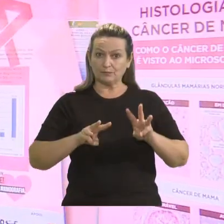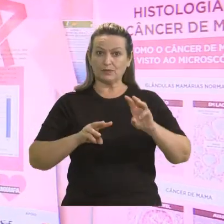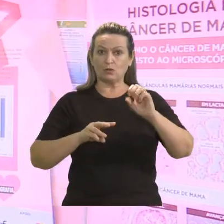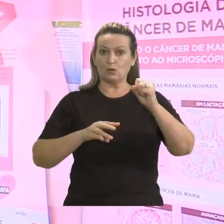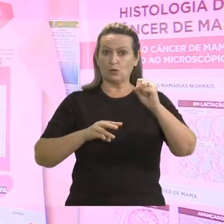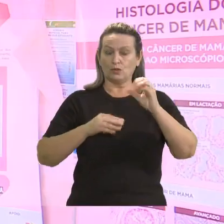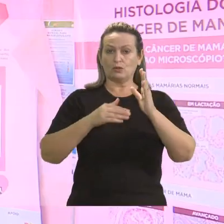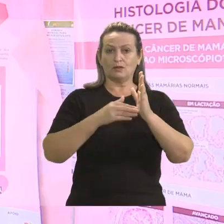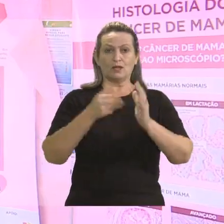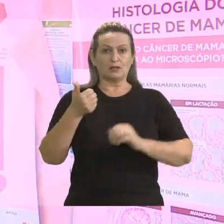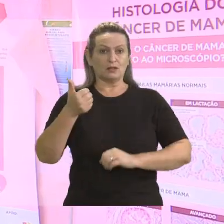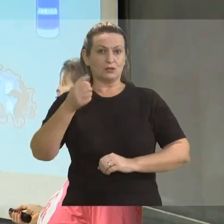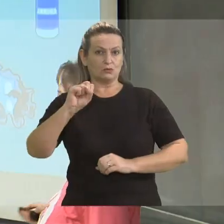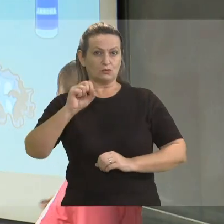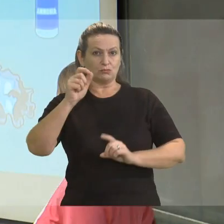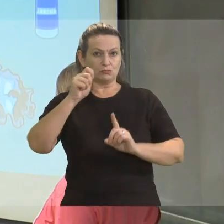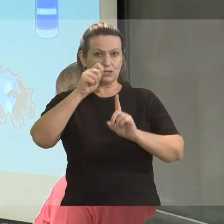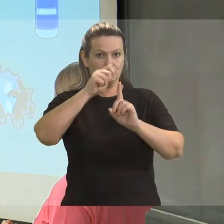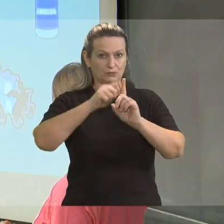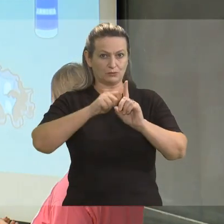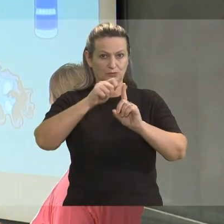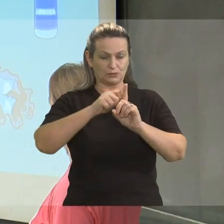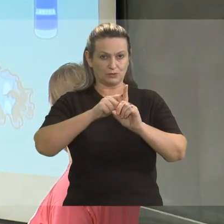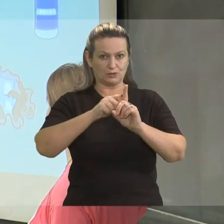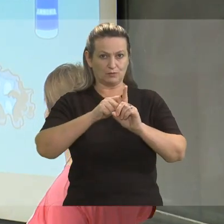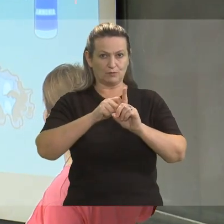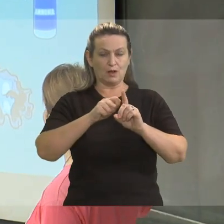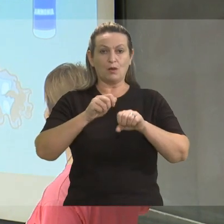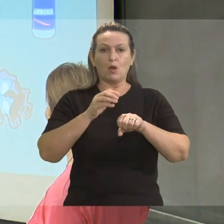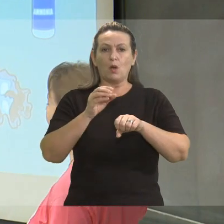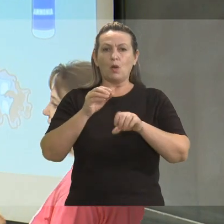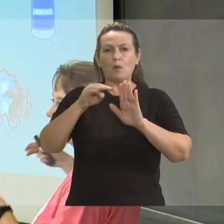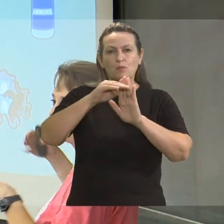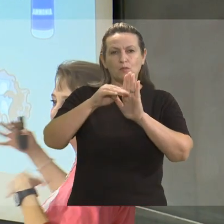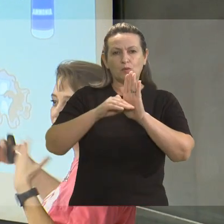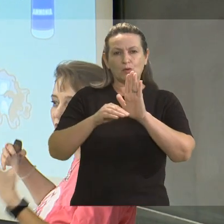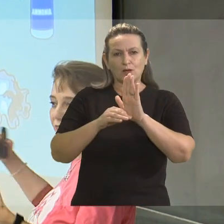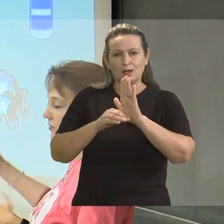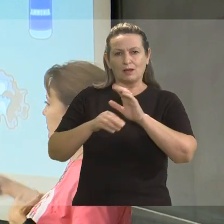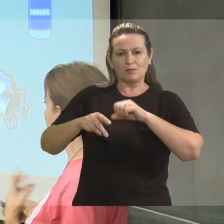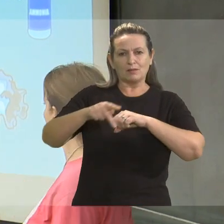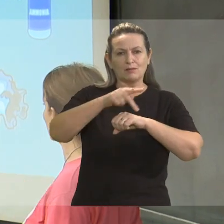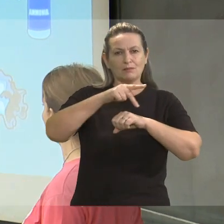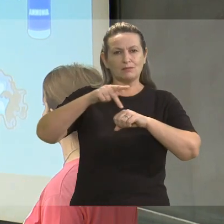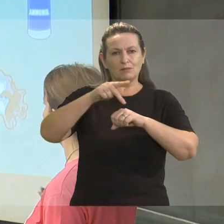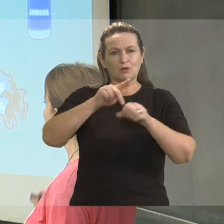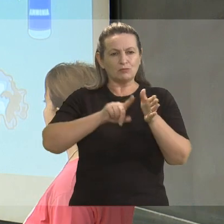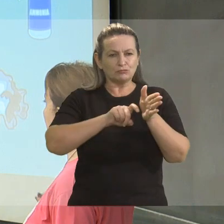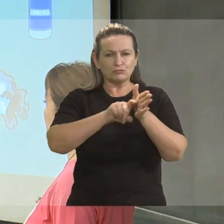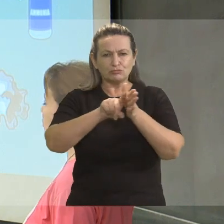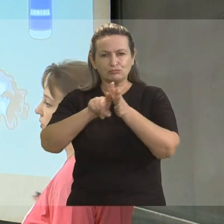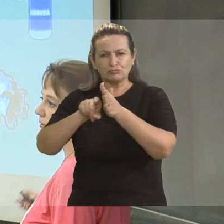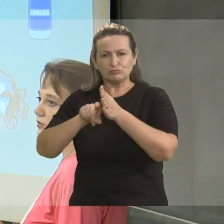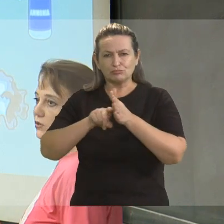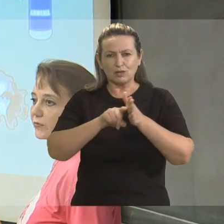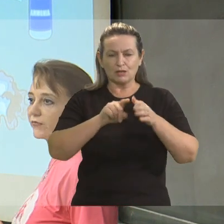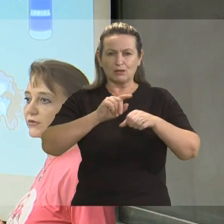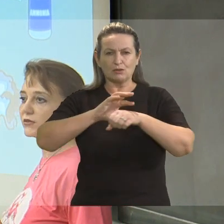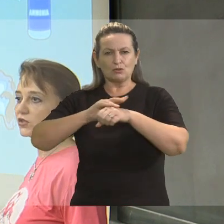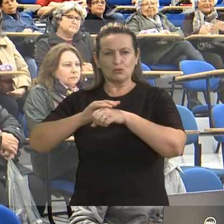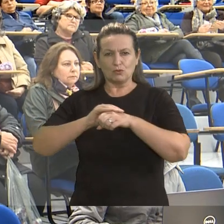dias 8 a 18 de outubro, o Programa de Pós-Graduação em Microbiologia, Parasitologia e Patologia